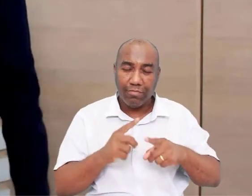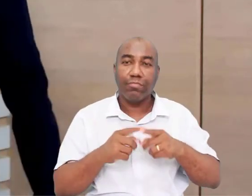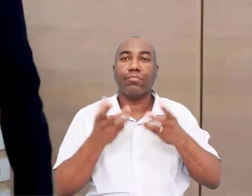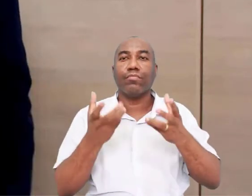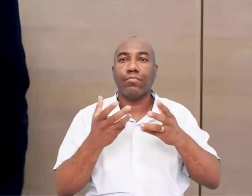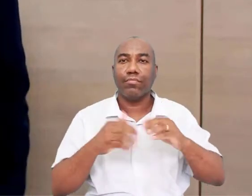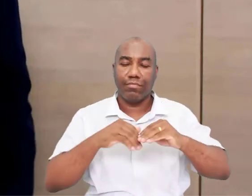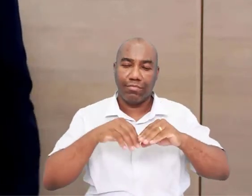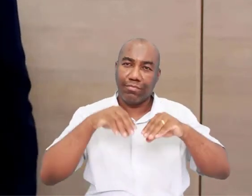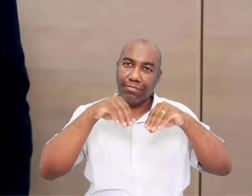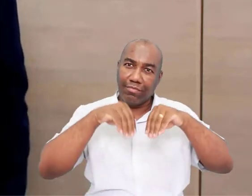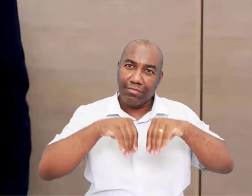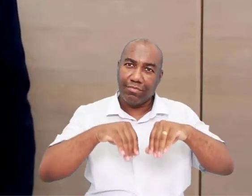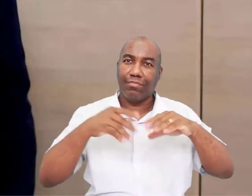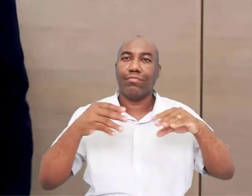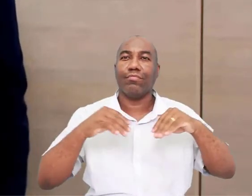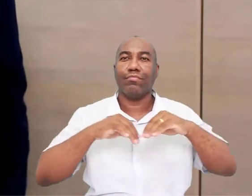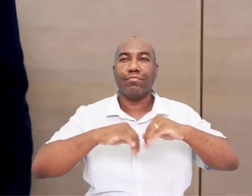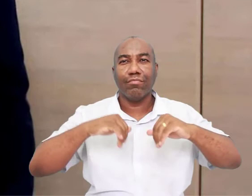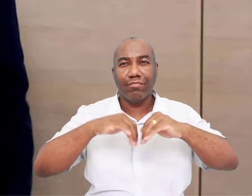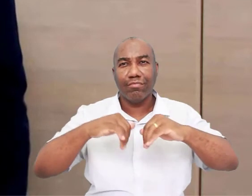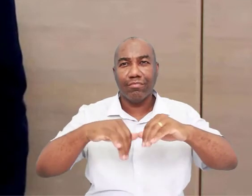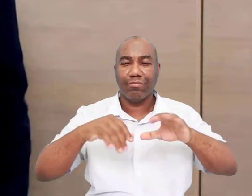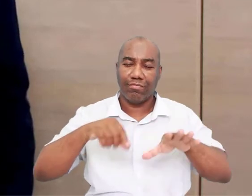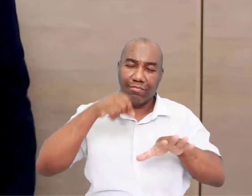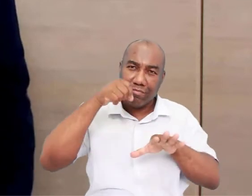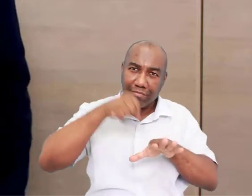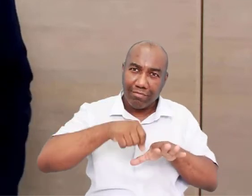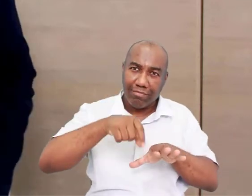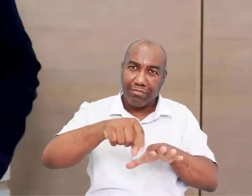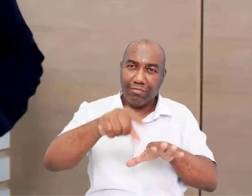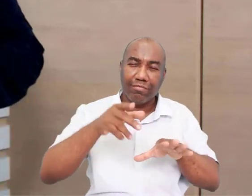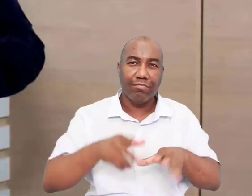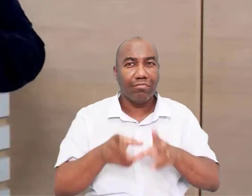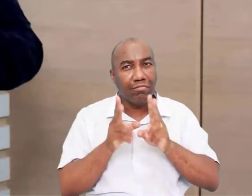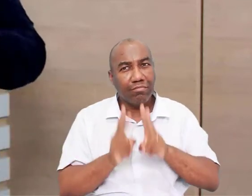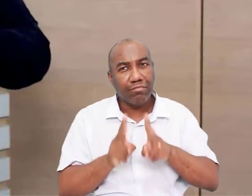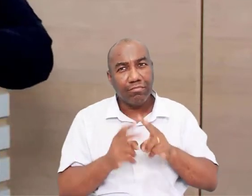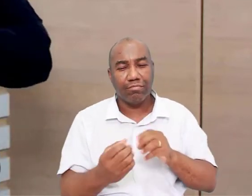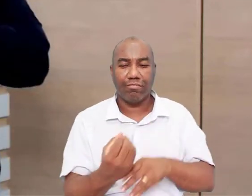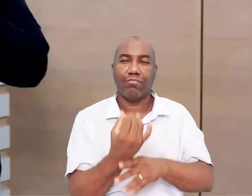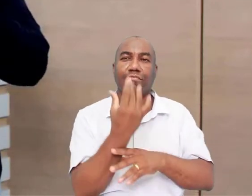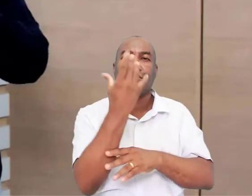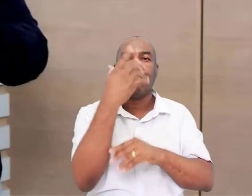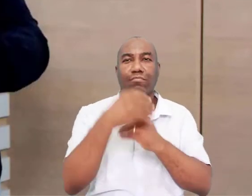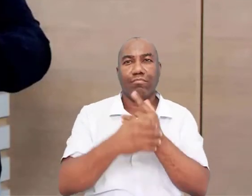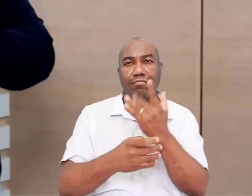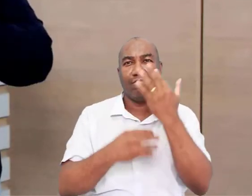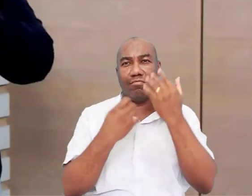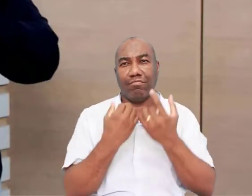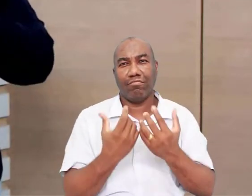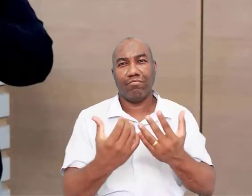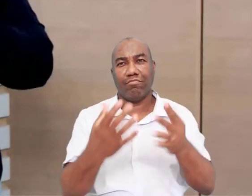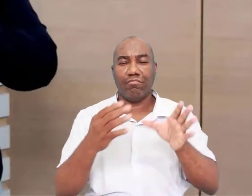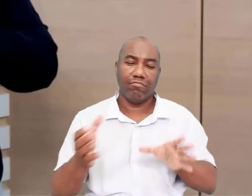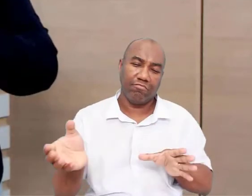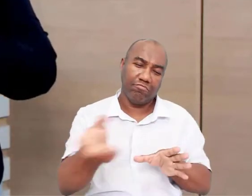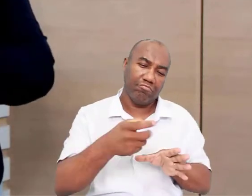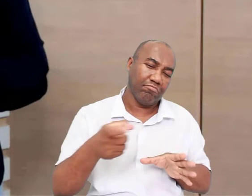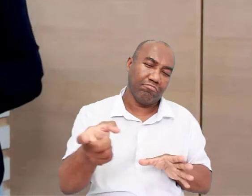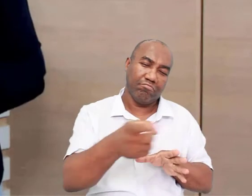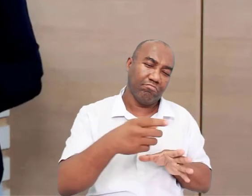Aqui eles não tinham habitações próprias, né? Eles moravam em choças, né? Em pedaços de